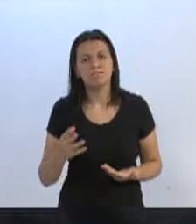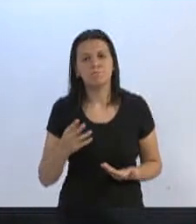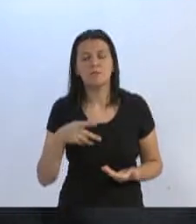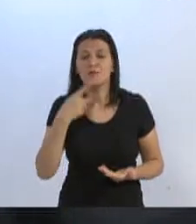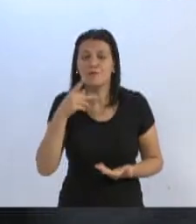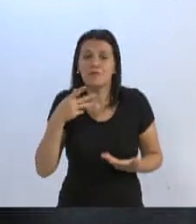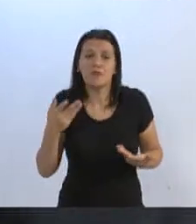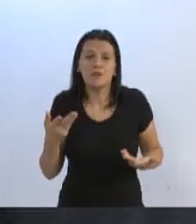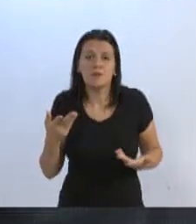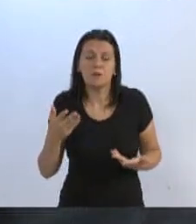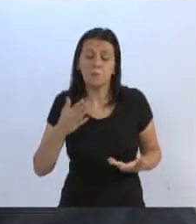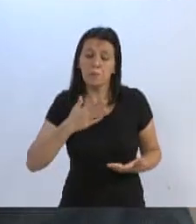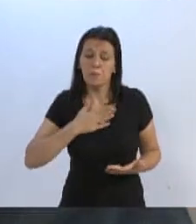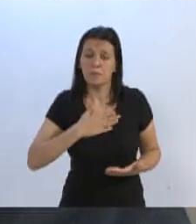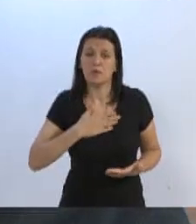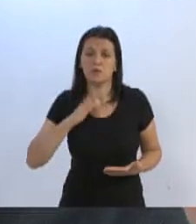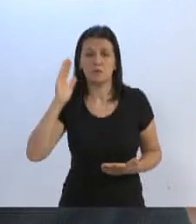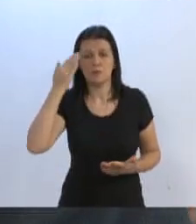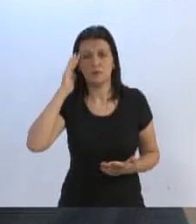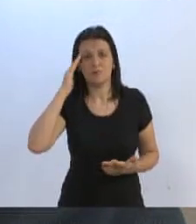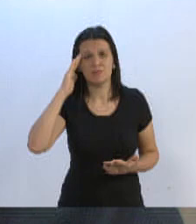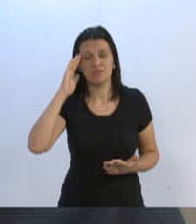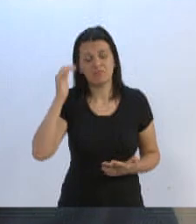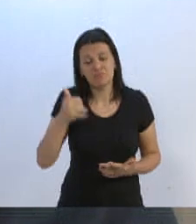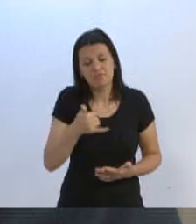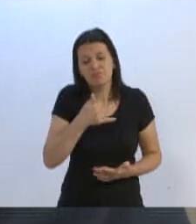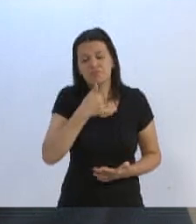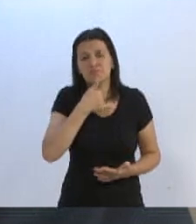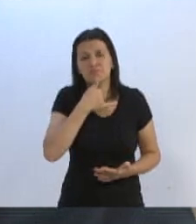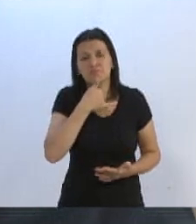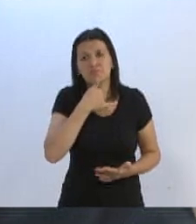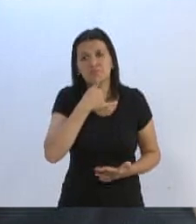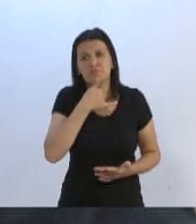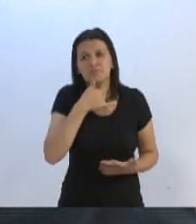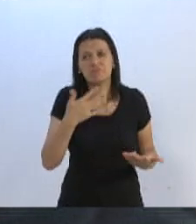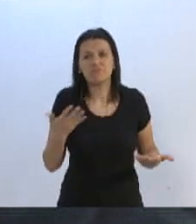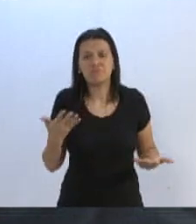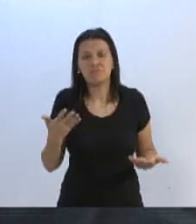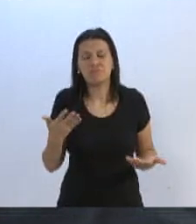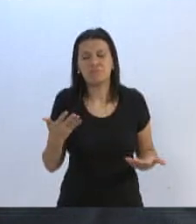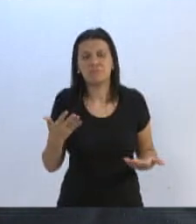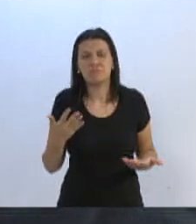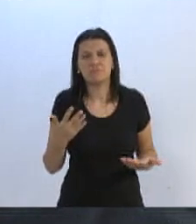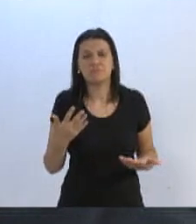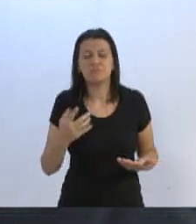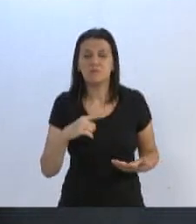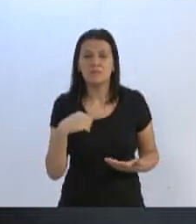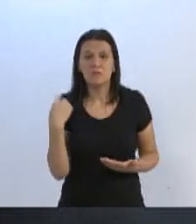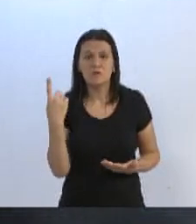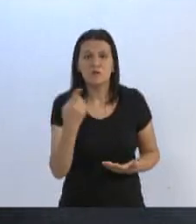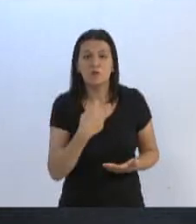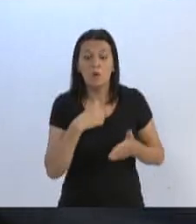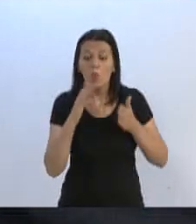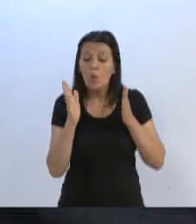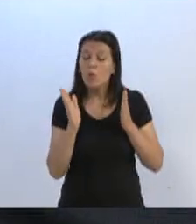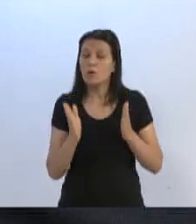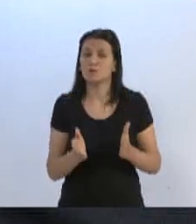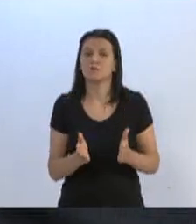no meu entendimento, infelizmente, é lamentável. Nós, hoje,